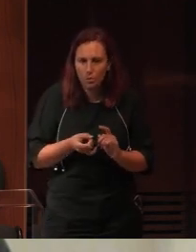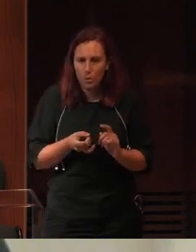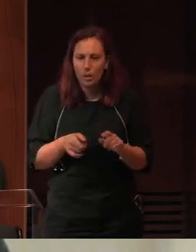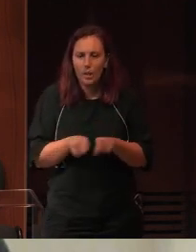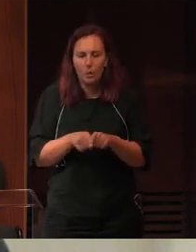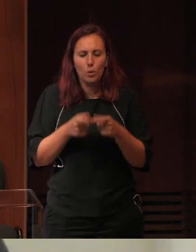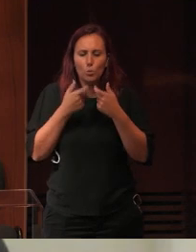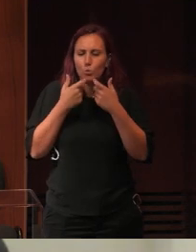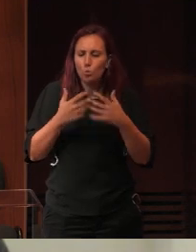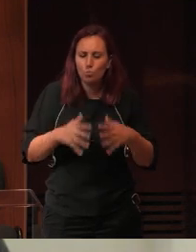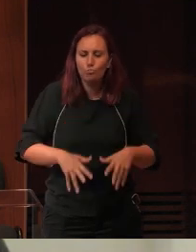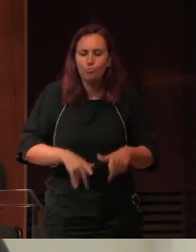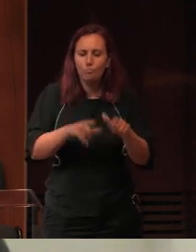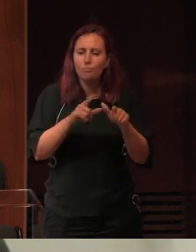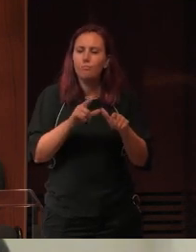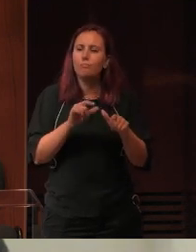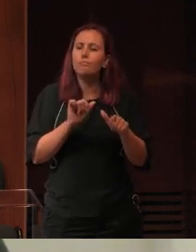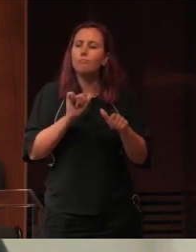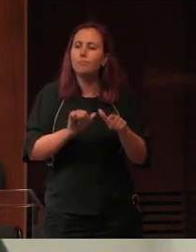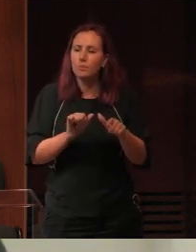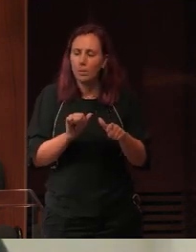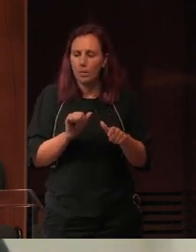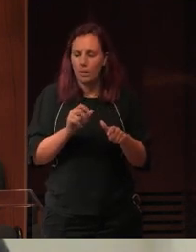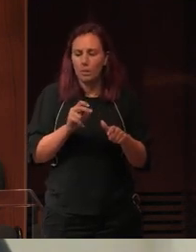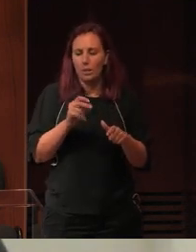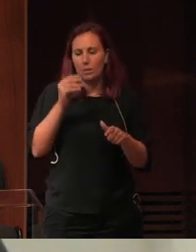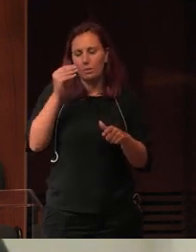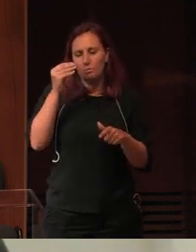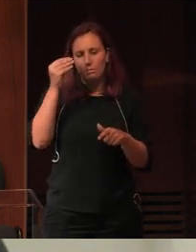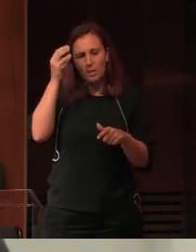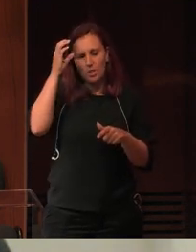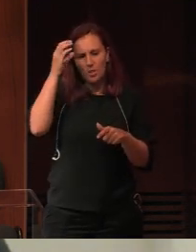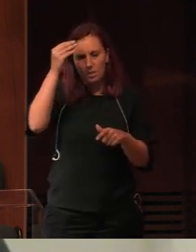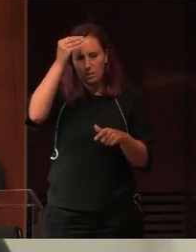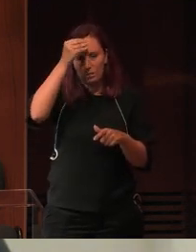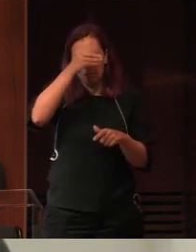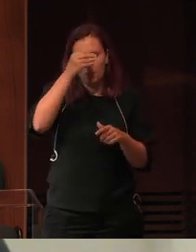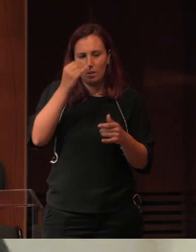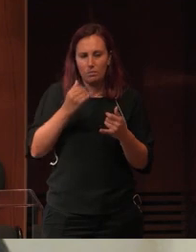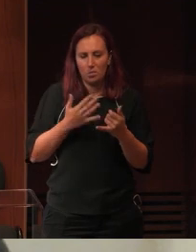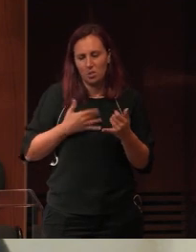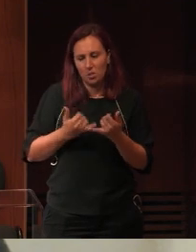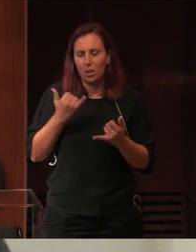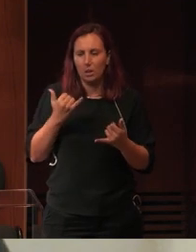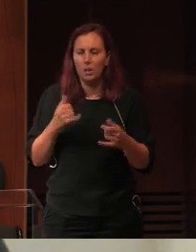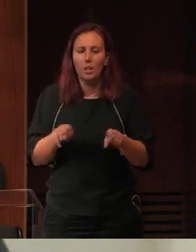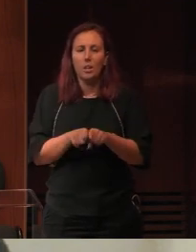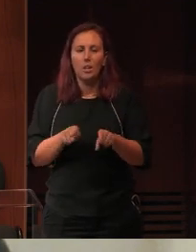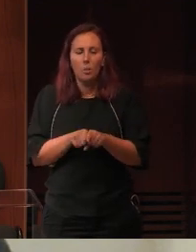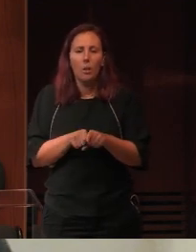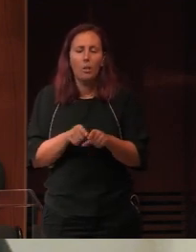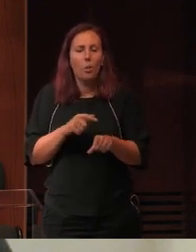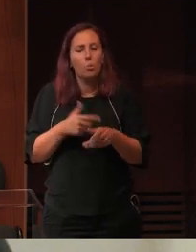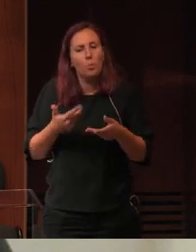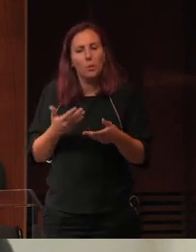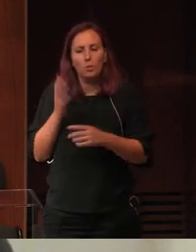desenvolvimento da inteligência artificial que sei que também ocupa um momento no vosso fórum.